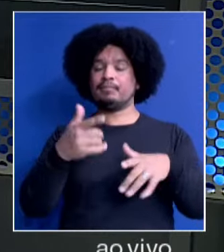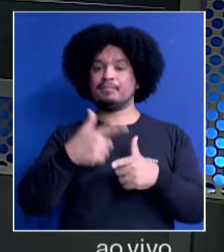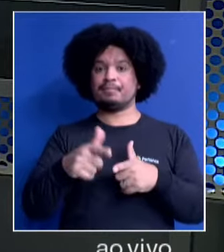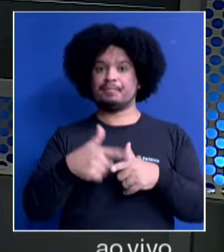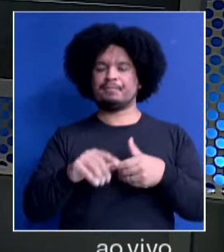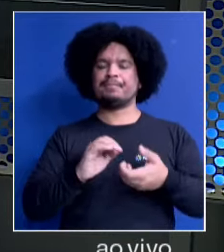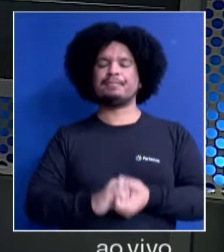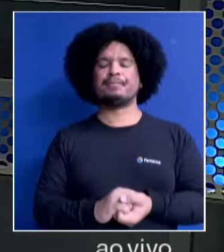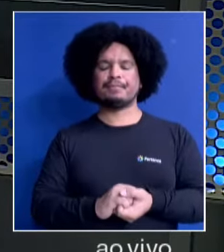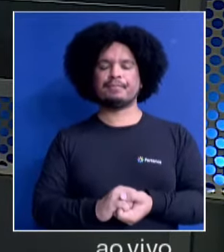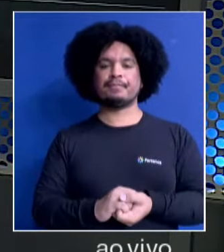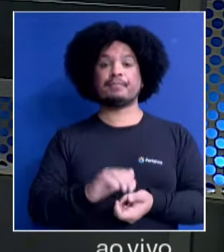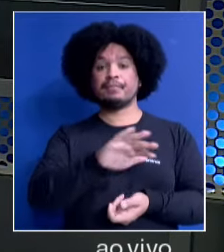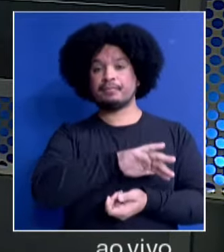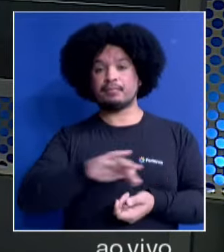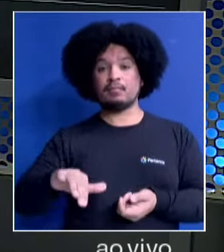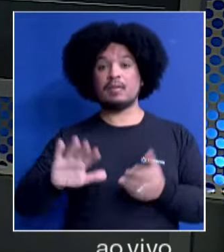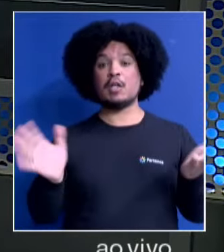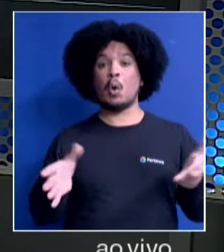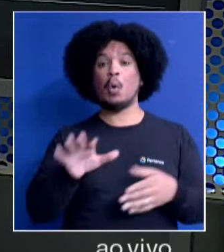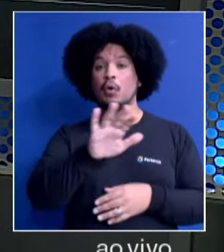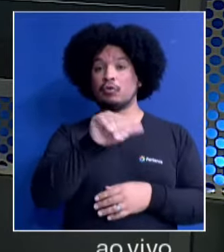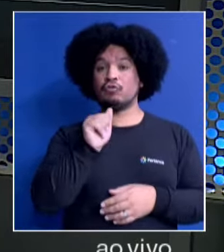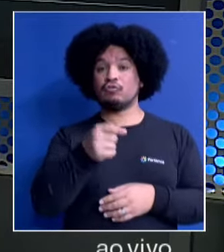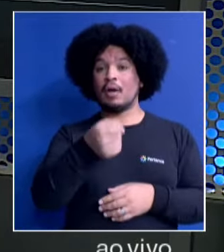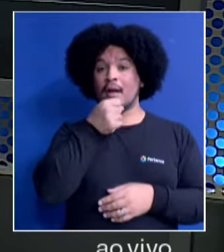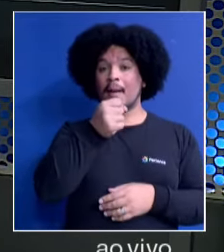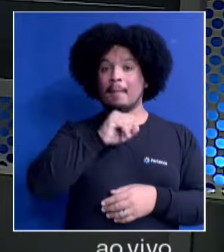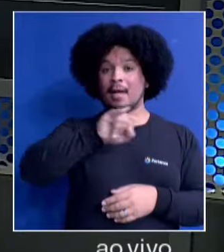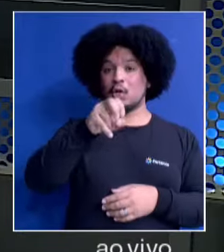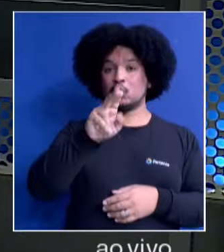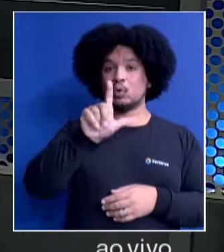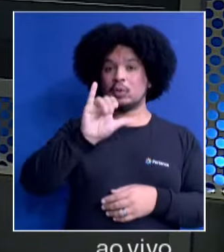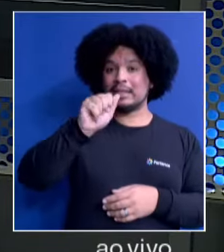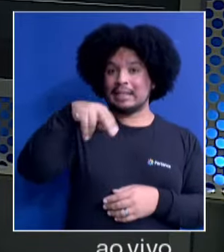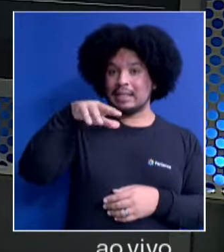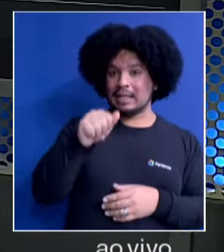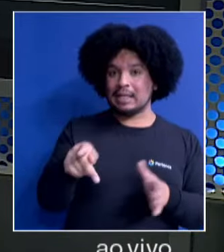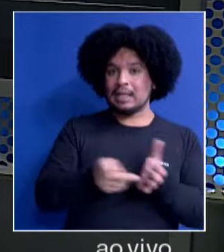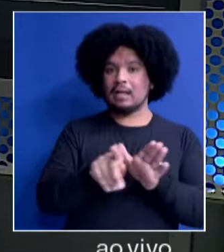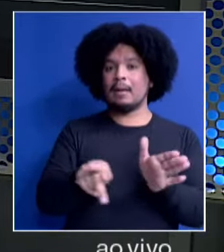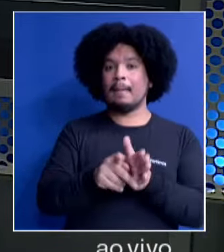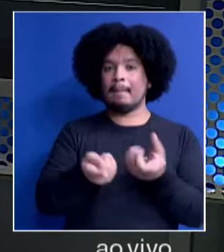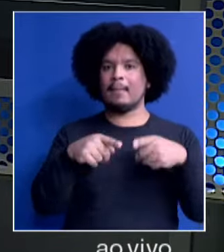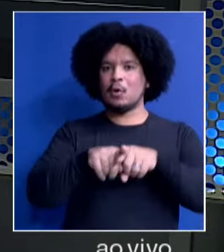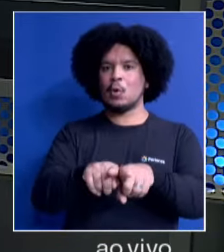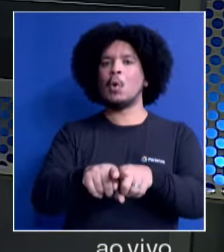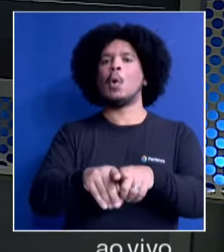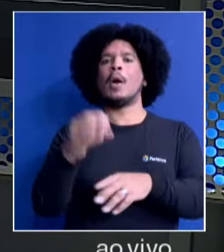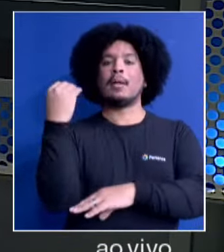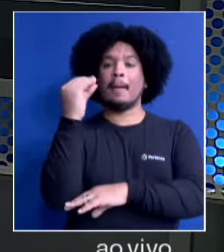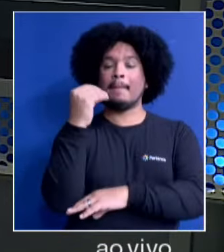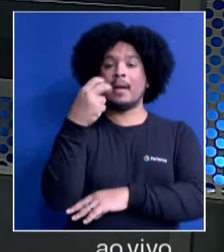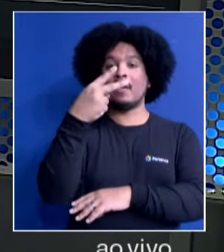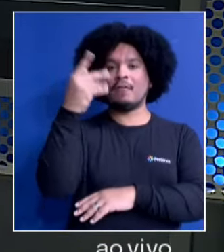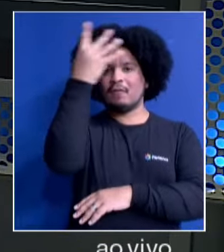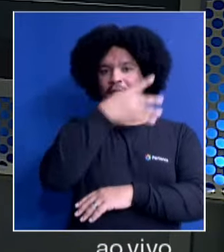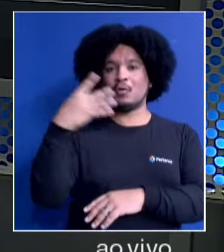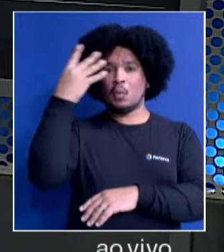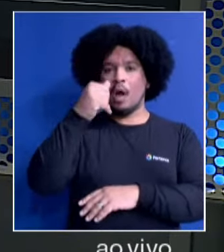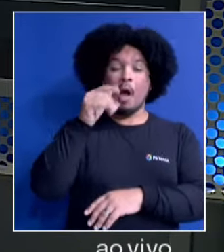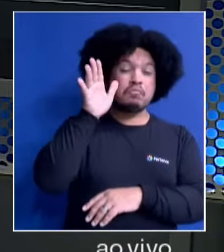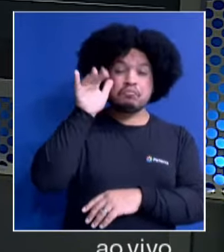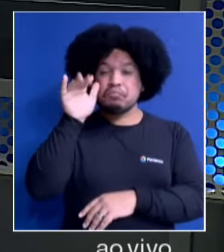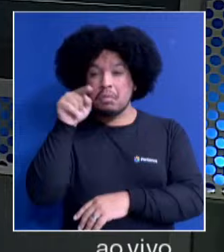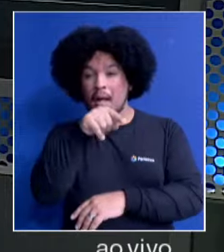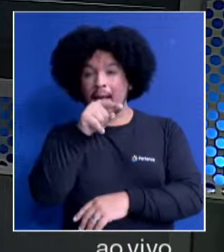Bom, eu vou chamar agora a repórter Juliana Vieira, do nosso parceiro Porto Alegre 24 Horas, que acompanha o escoamento